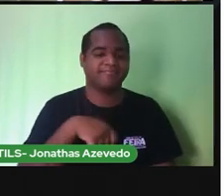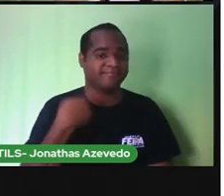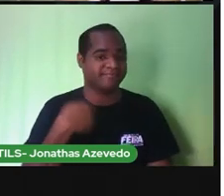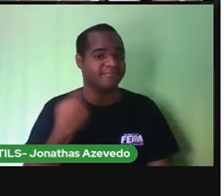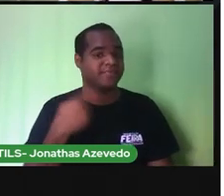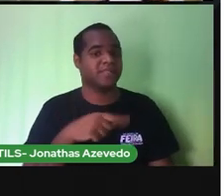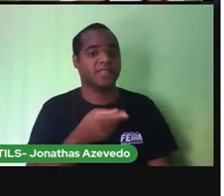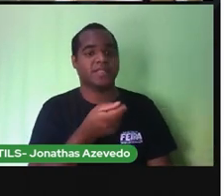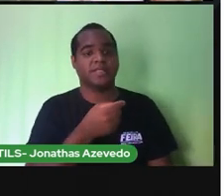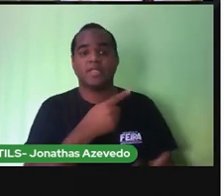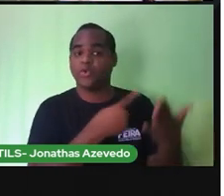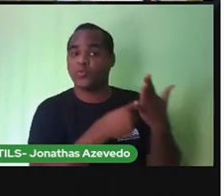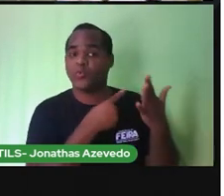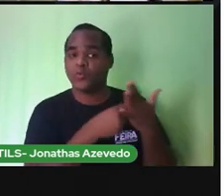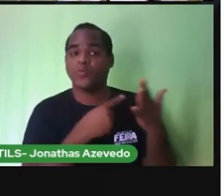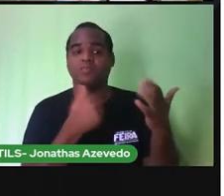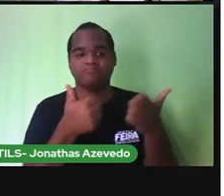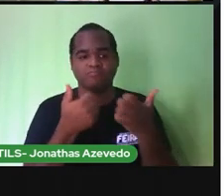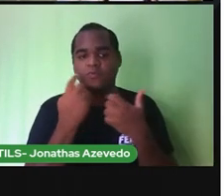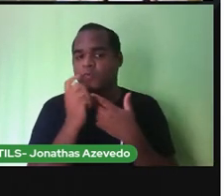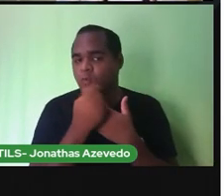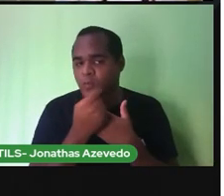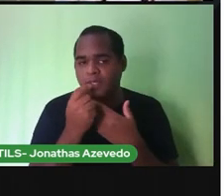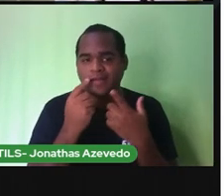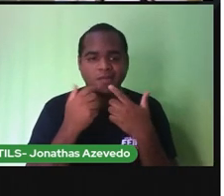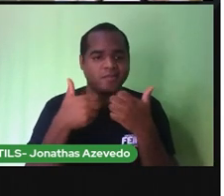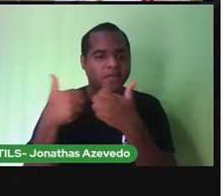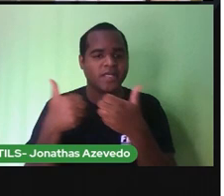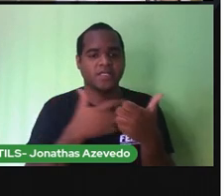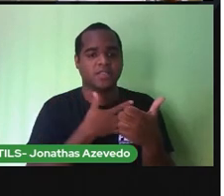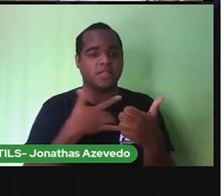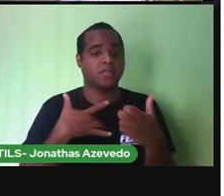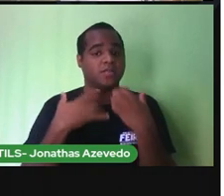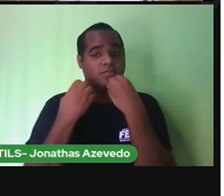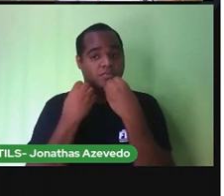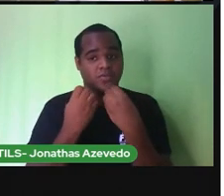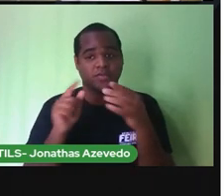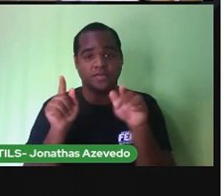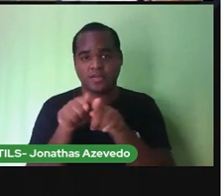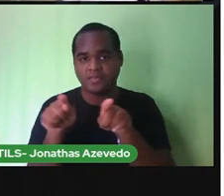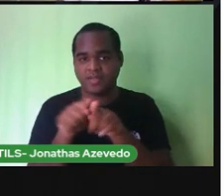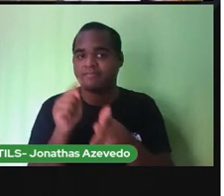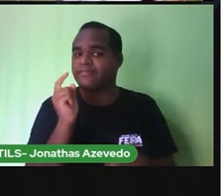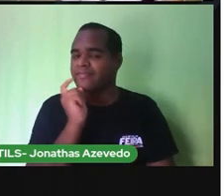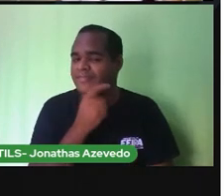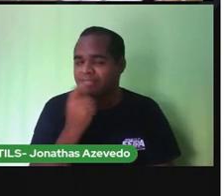certo? Pra nossa boca ficar saudável e o nosso dente